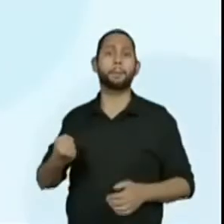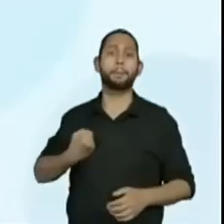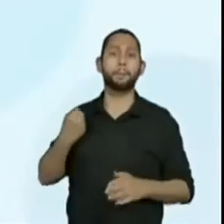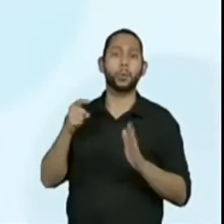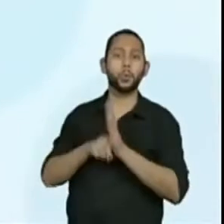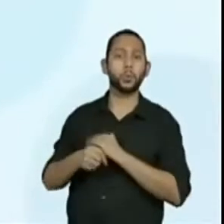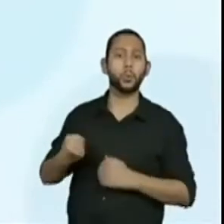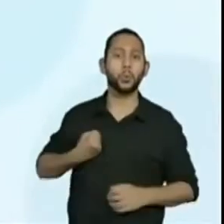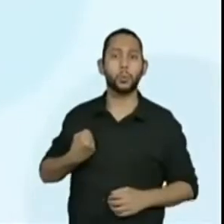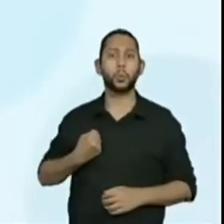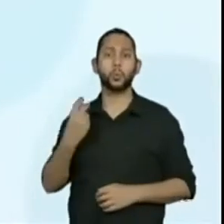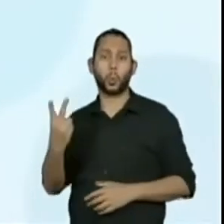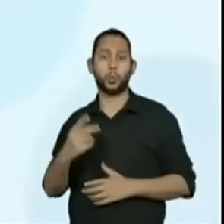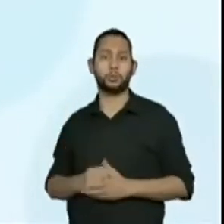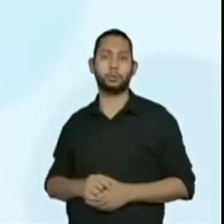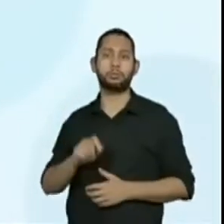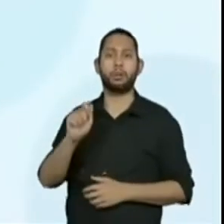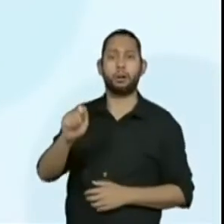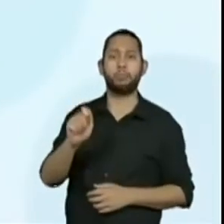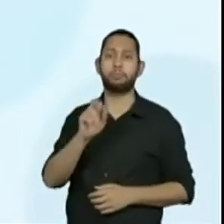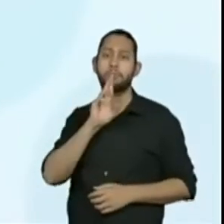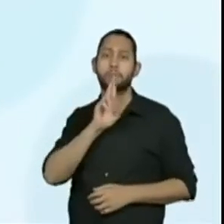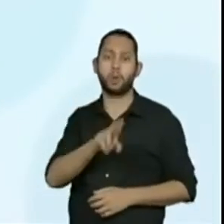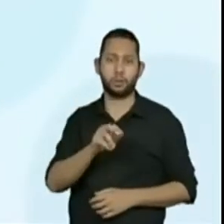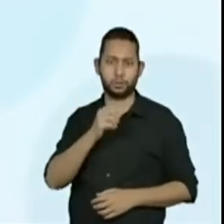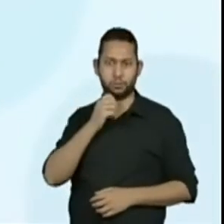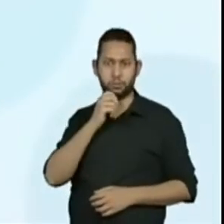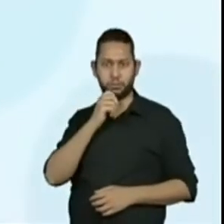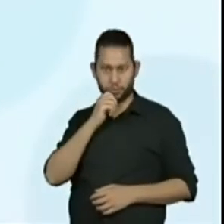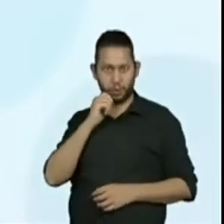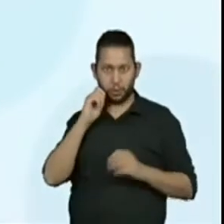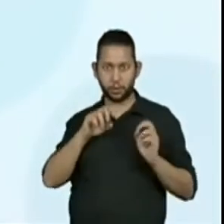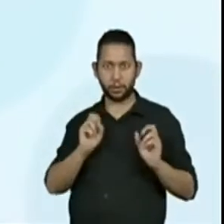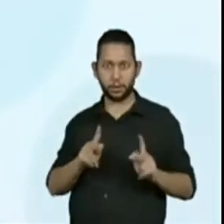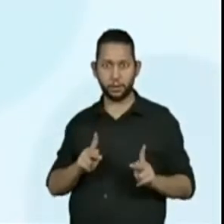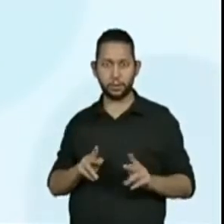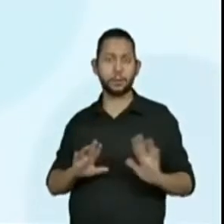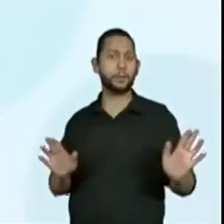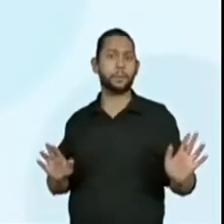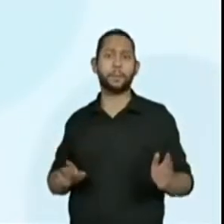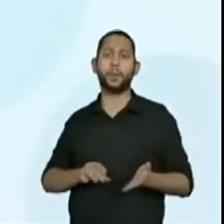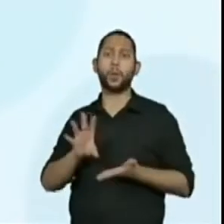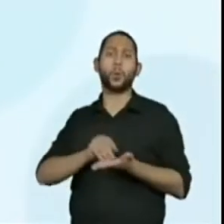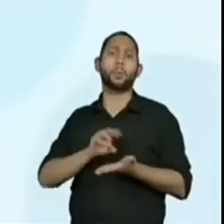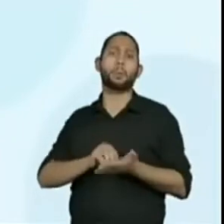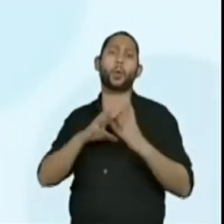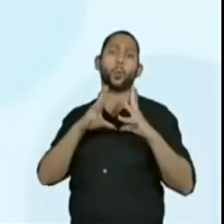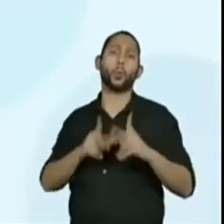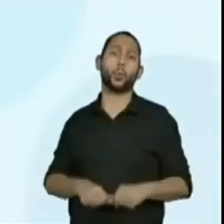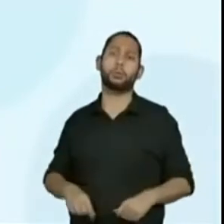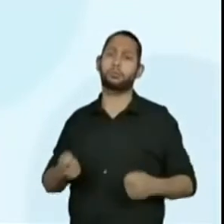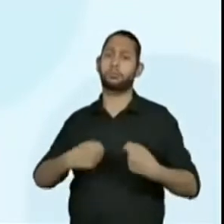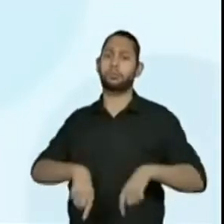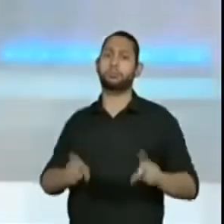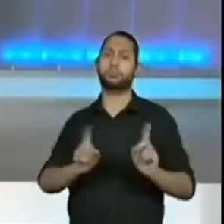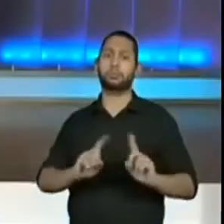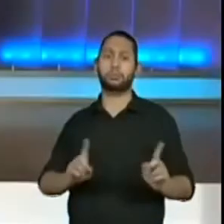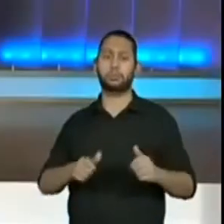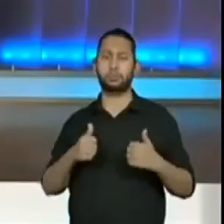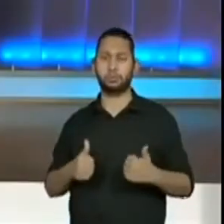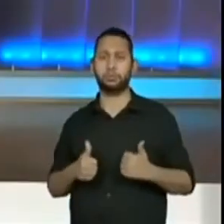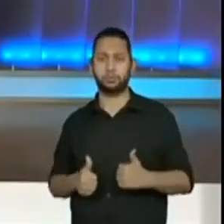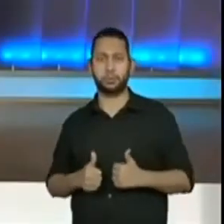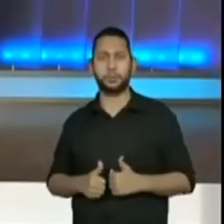A e aí coloca a resposta, porque aí você não perde nada, tá? Não precisa copiar todo esse texto aqui, não, ok?